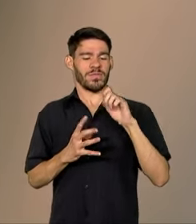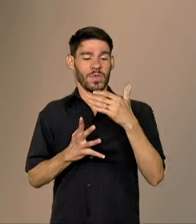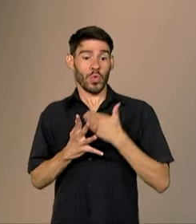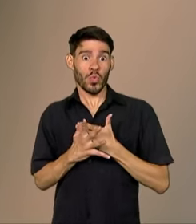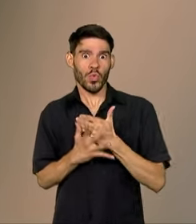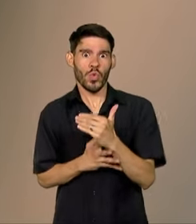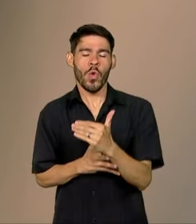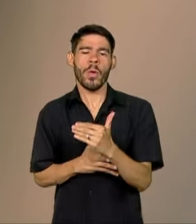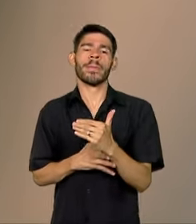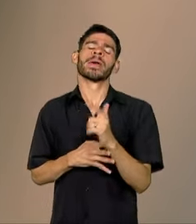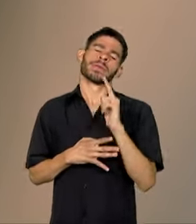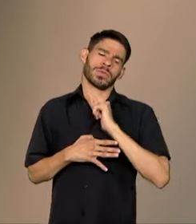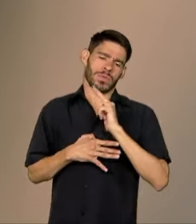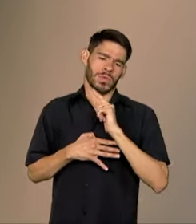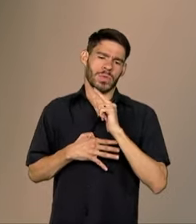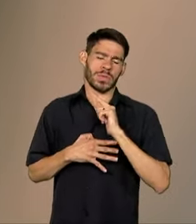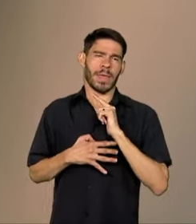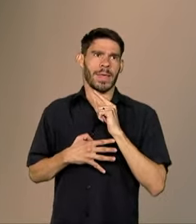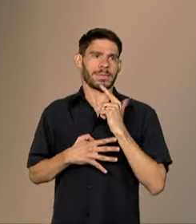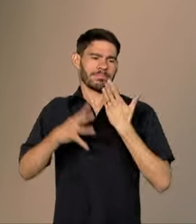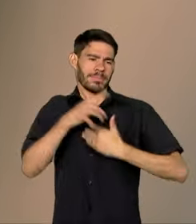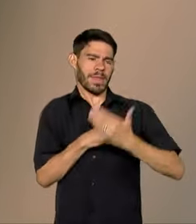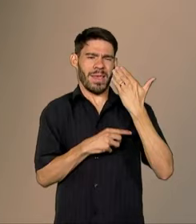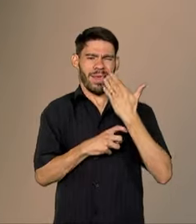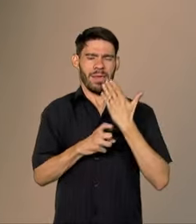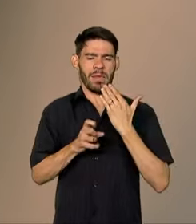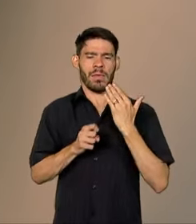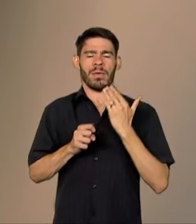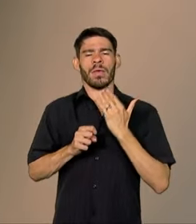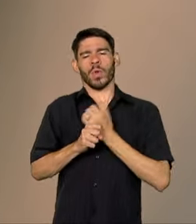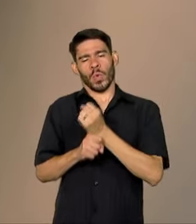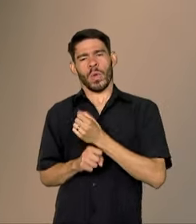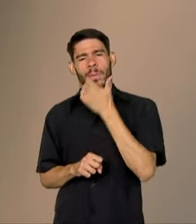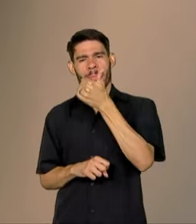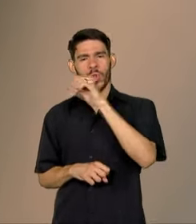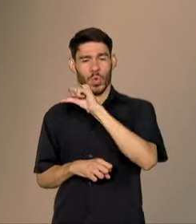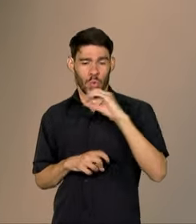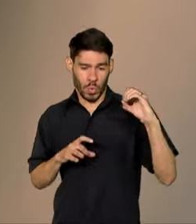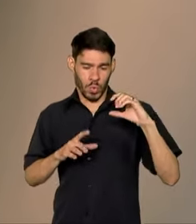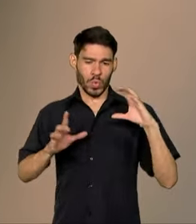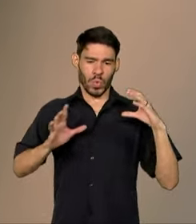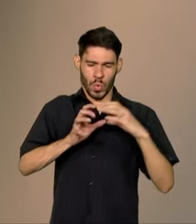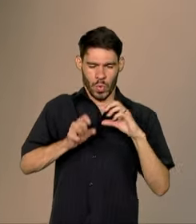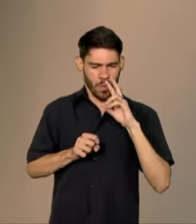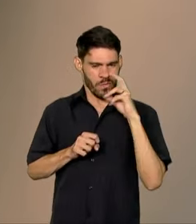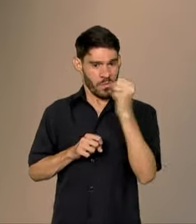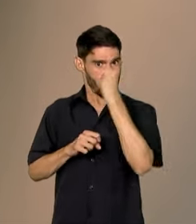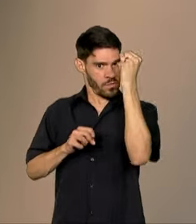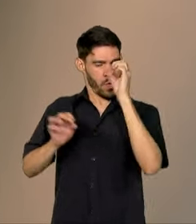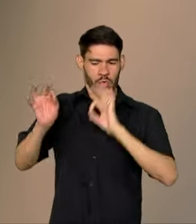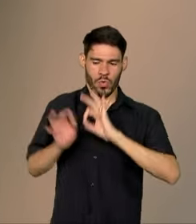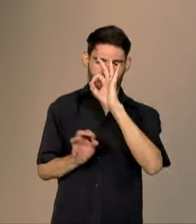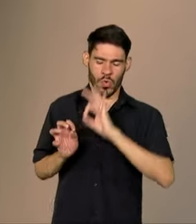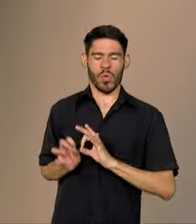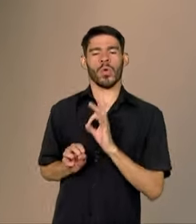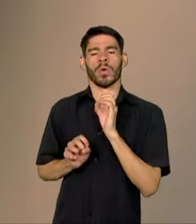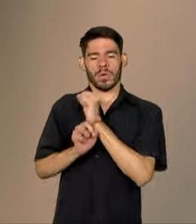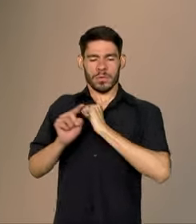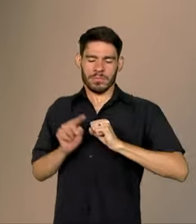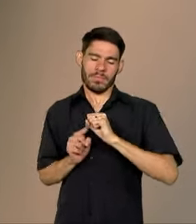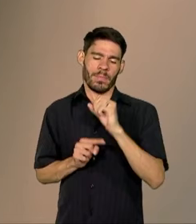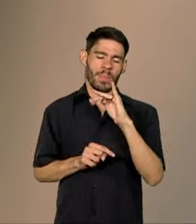Então, tivemos, desde a década de 90, organizações fortes da sociedade civil e hoje são